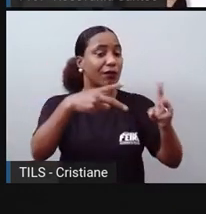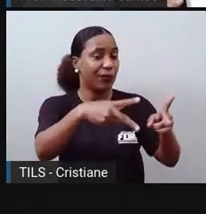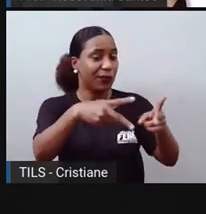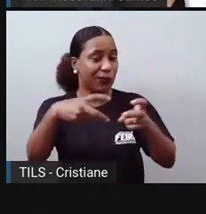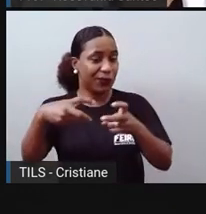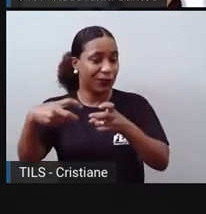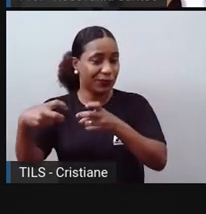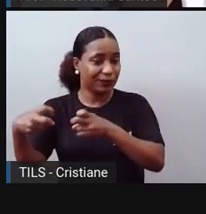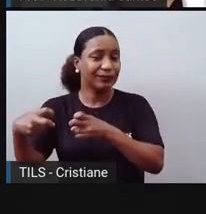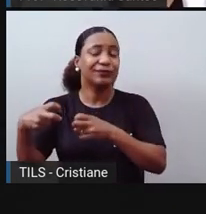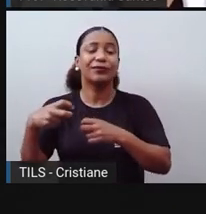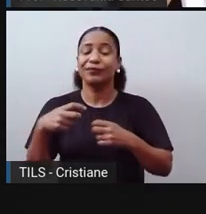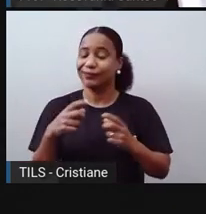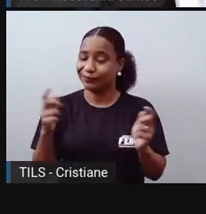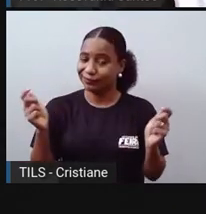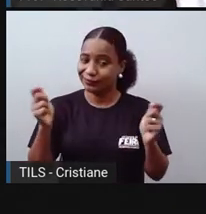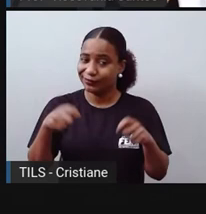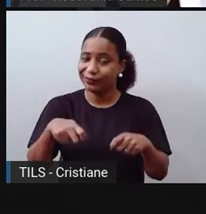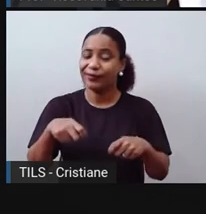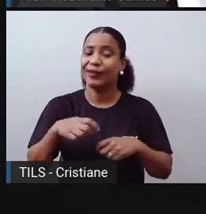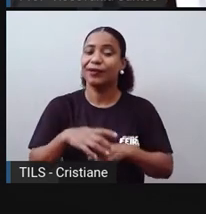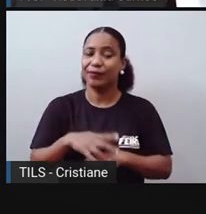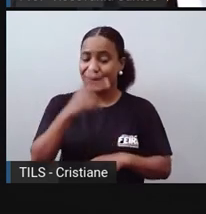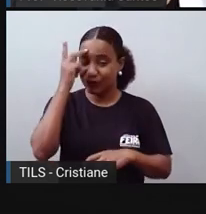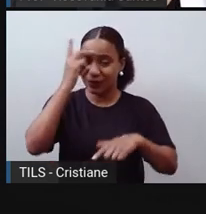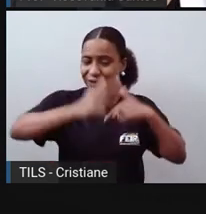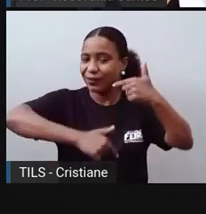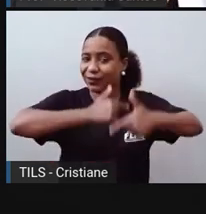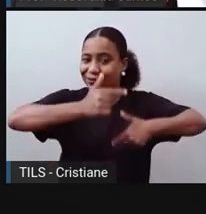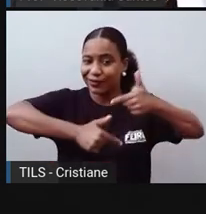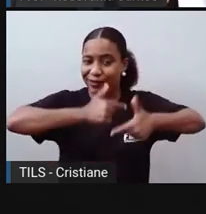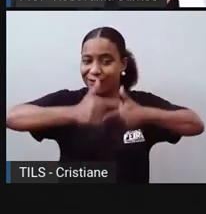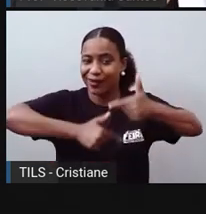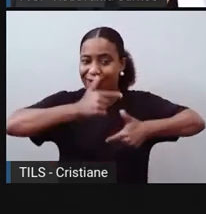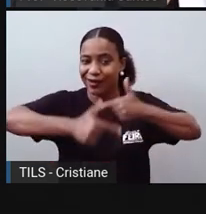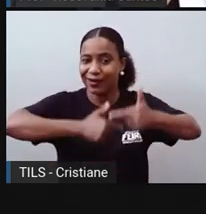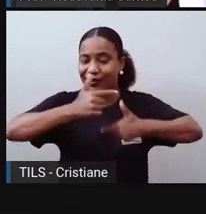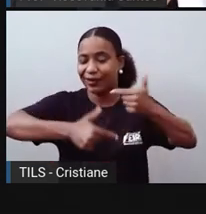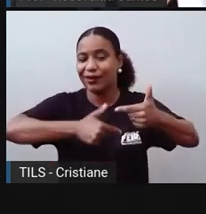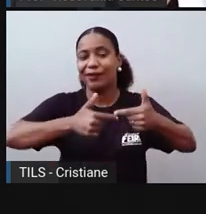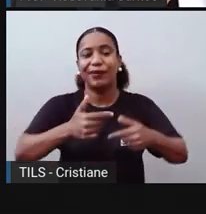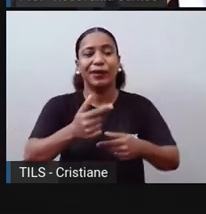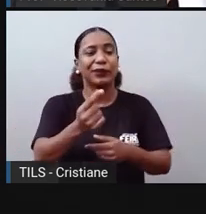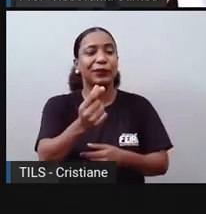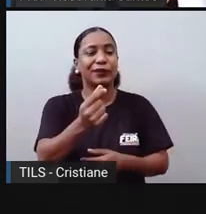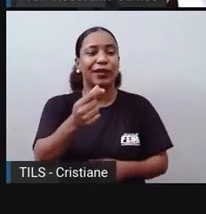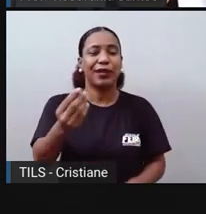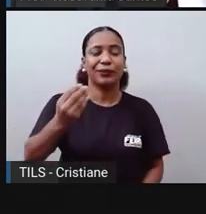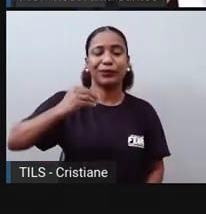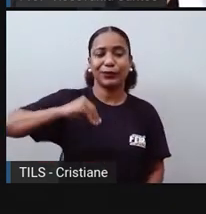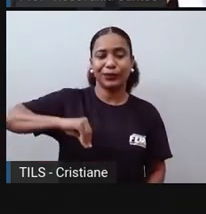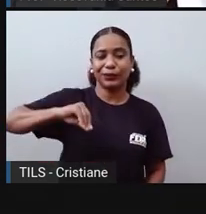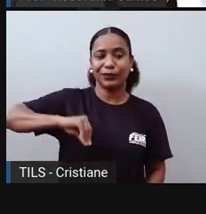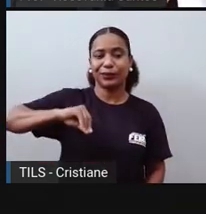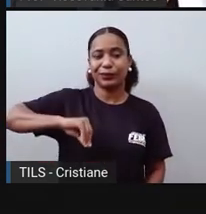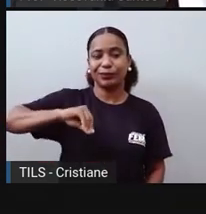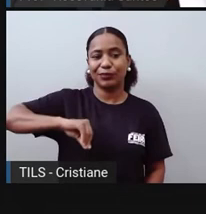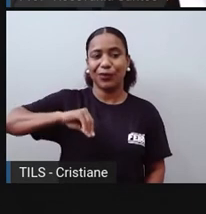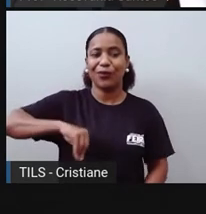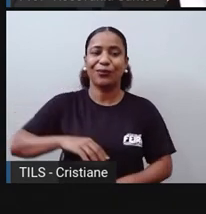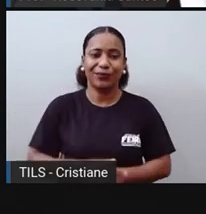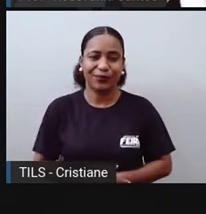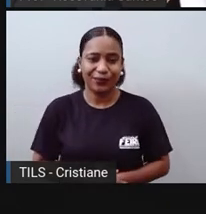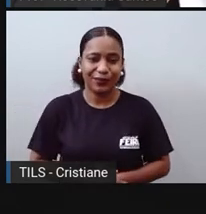ganhando até às vezes menos do que o que era e a falta de emprego é tão grande que faz com que